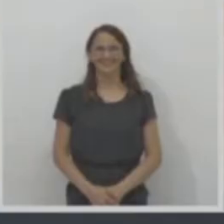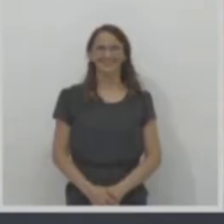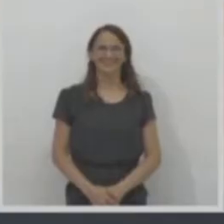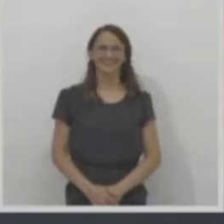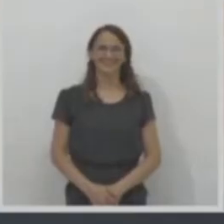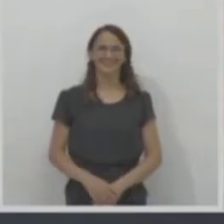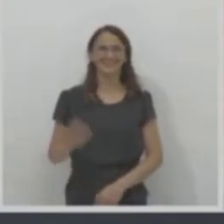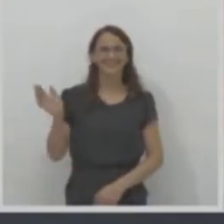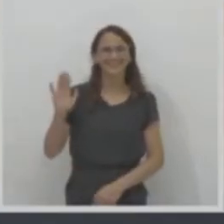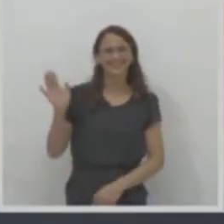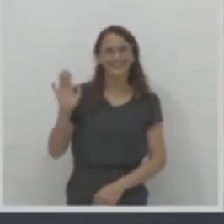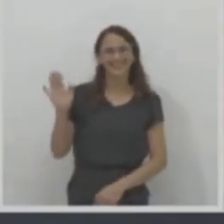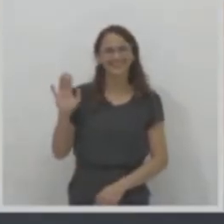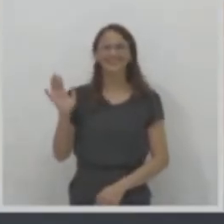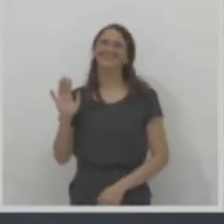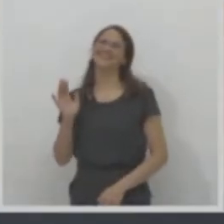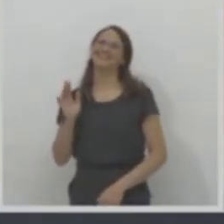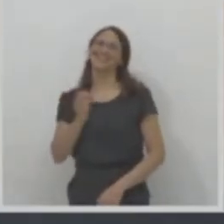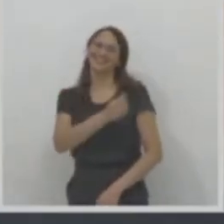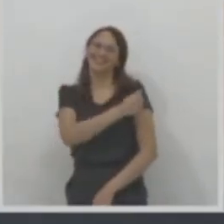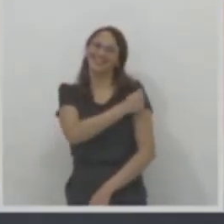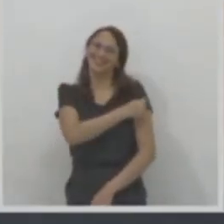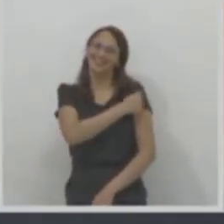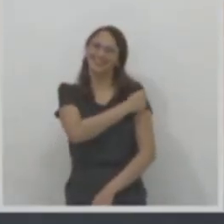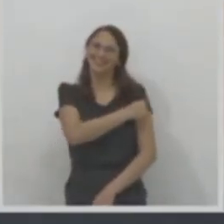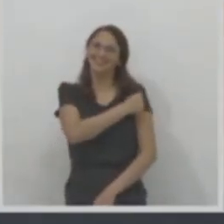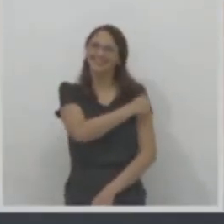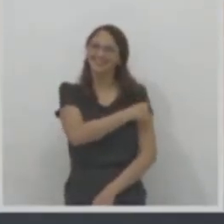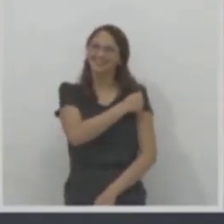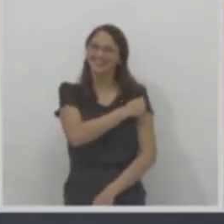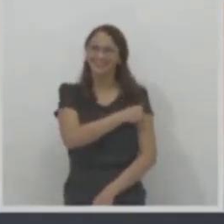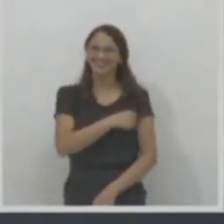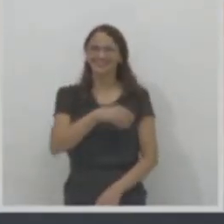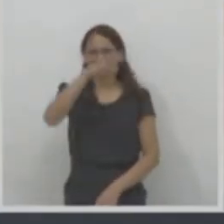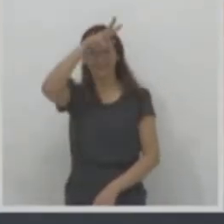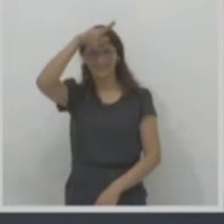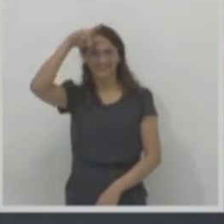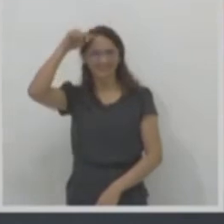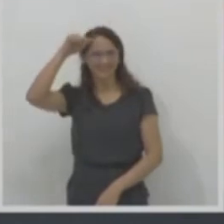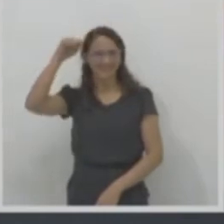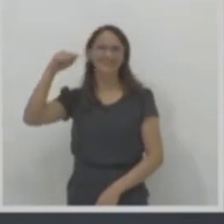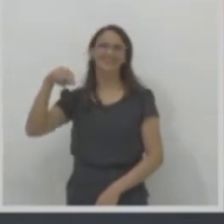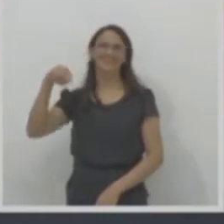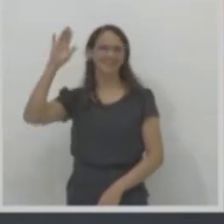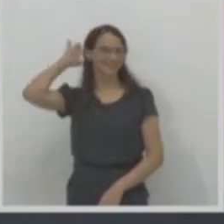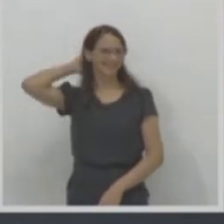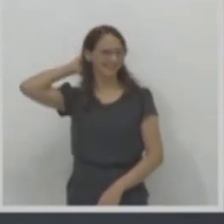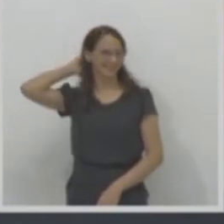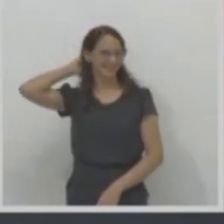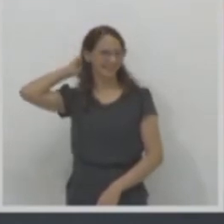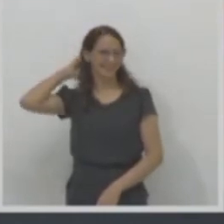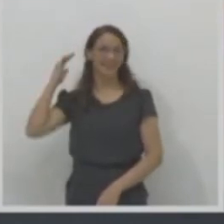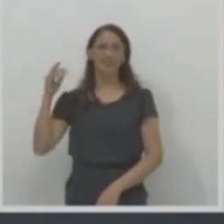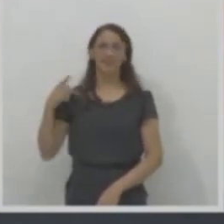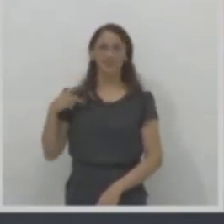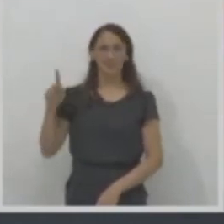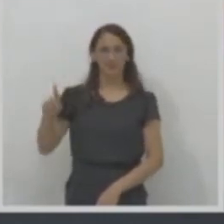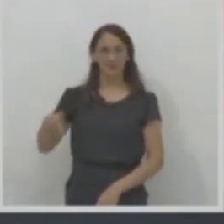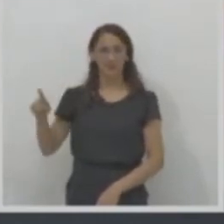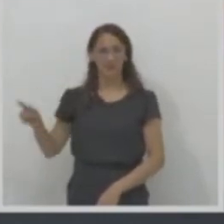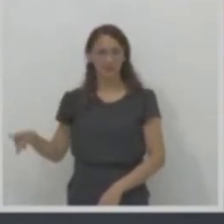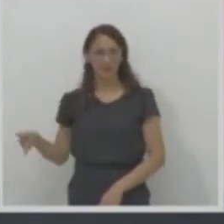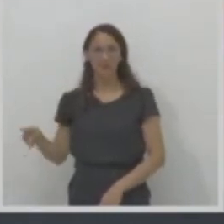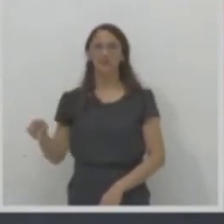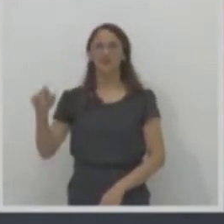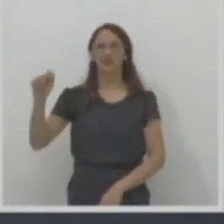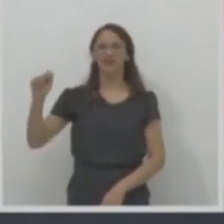Olá querido aluno da Prefeitura Municipal de Belém, tudo bem? Eu sou o professor Alexandre Donato, sou professor